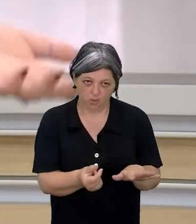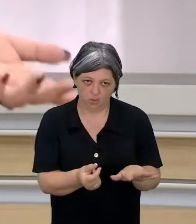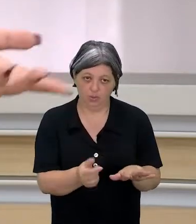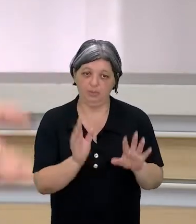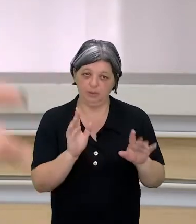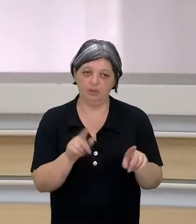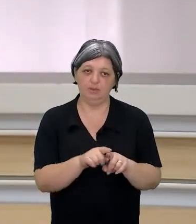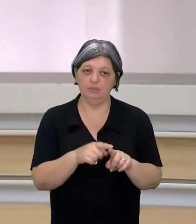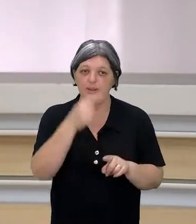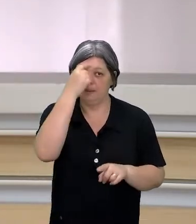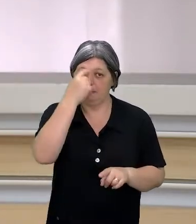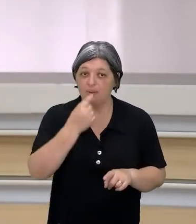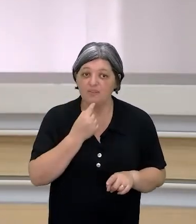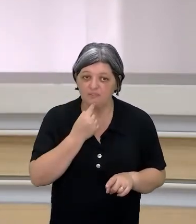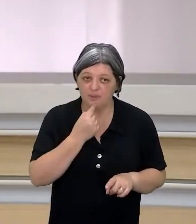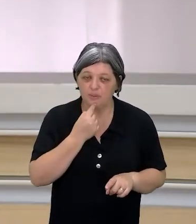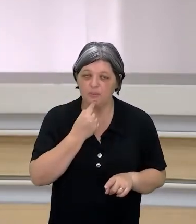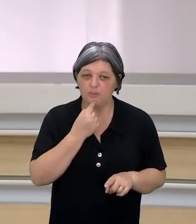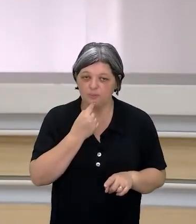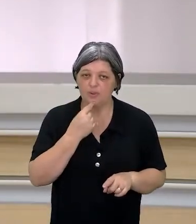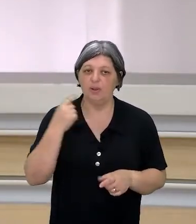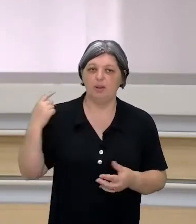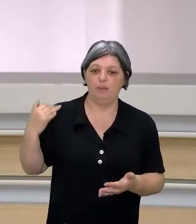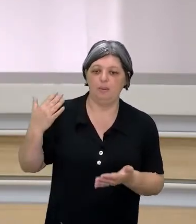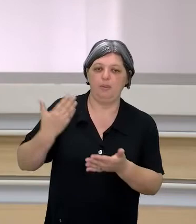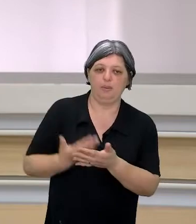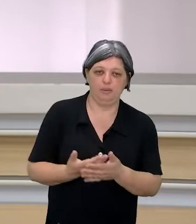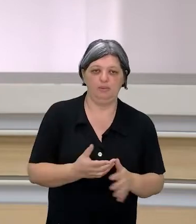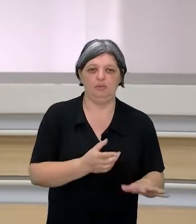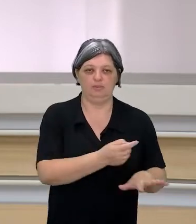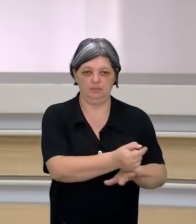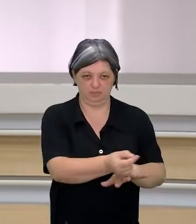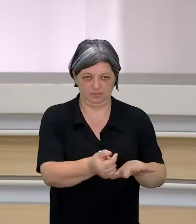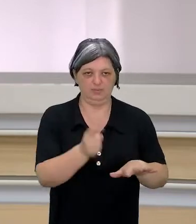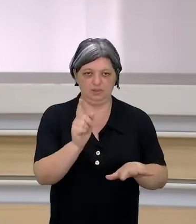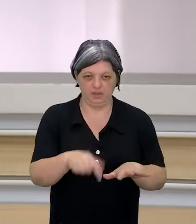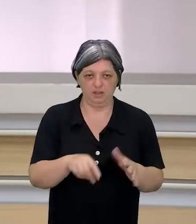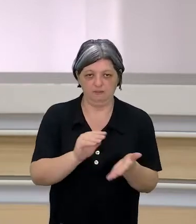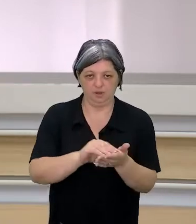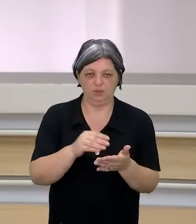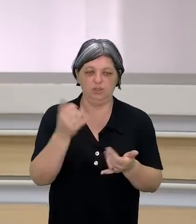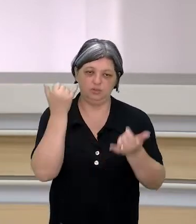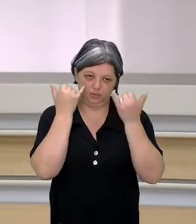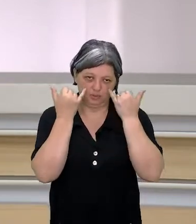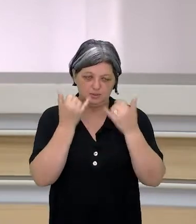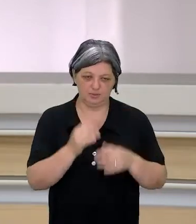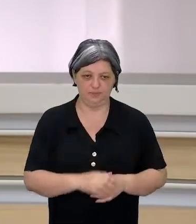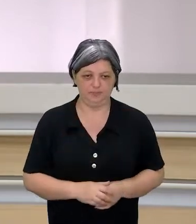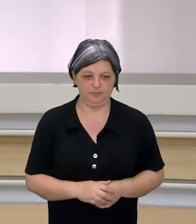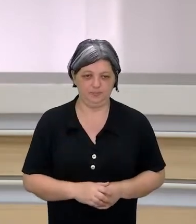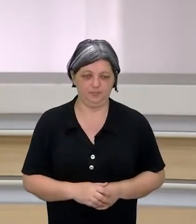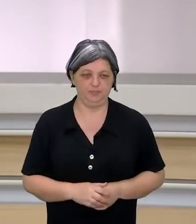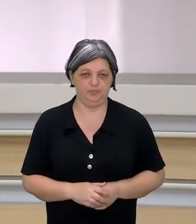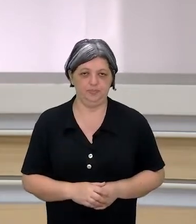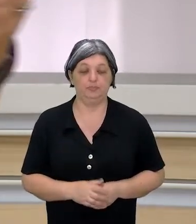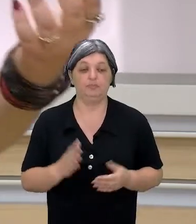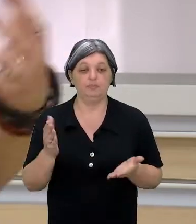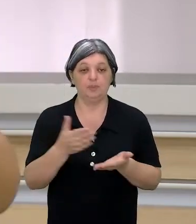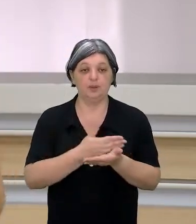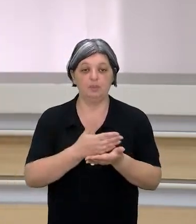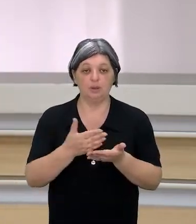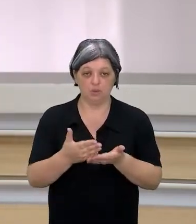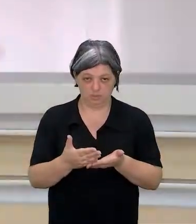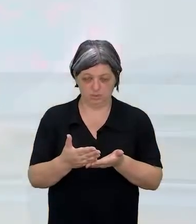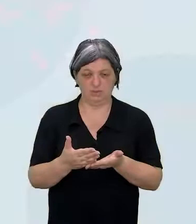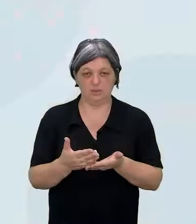dos perfis até chegar às news que são, querendo ou não, a desinformação, tá? E para a gente começar, a gente